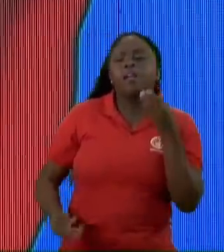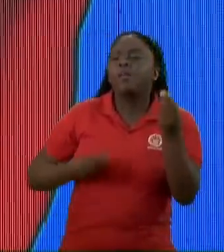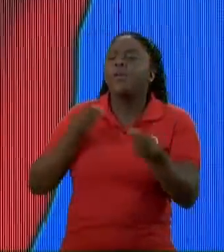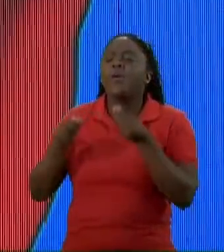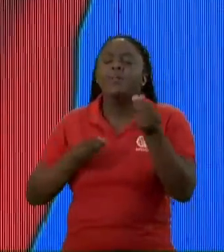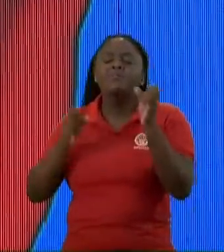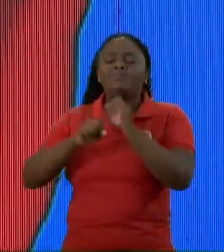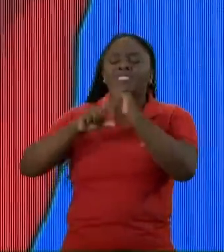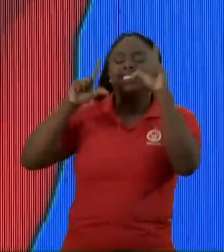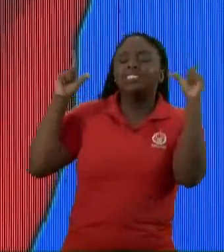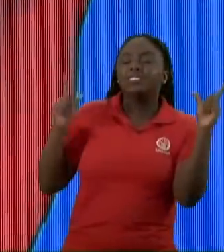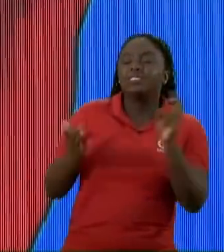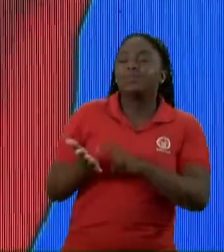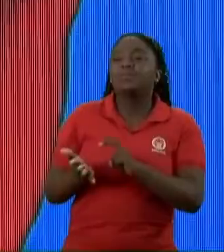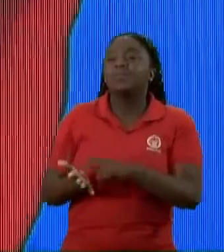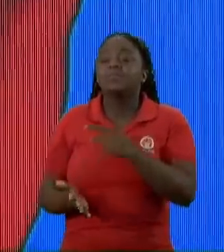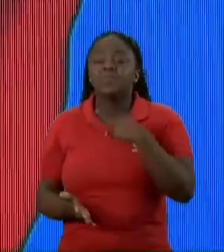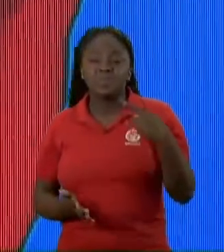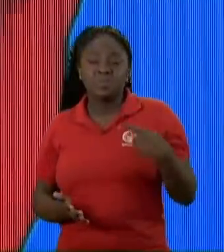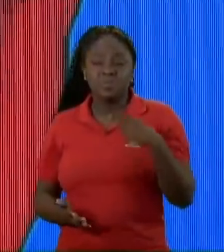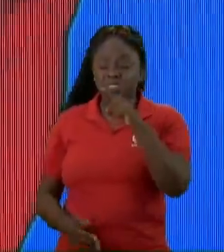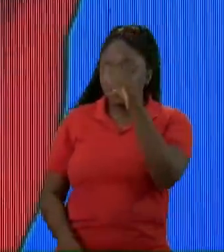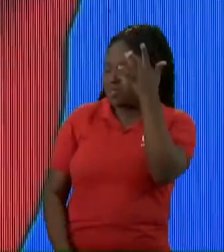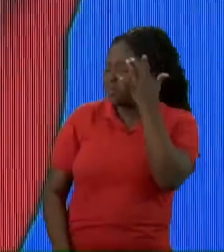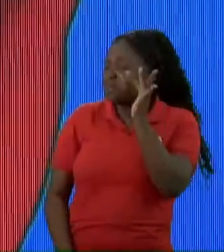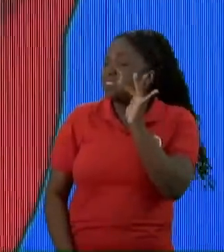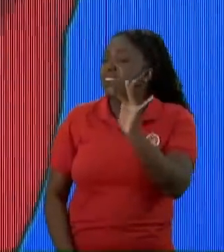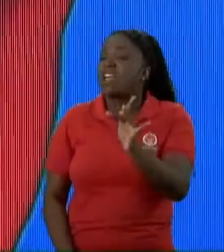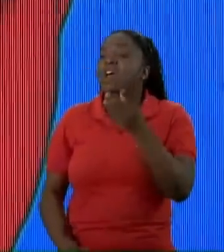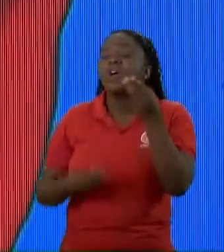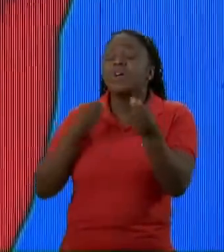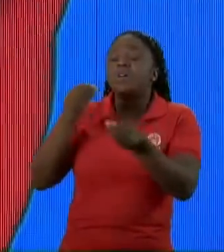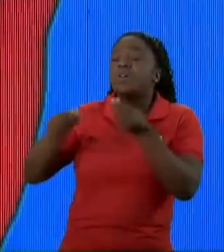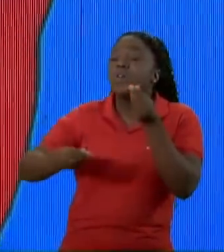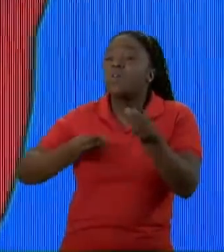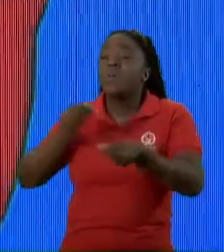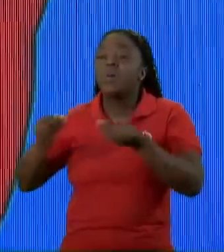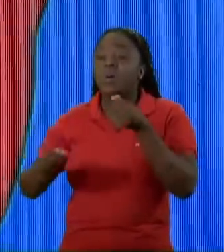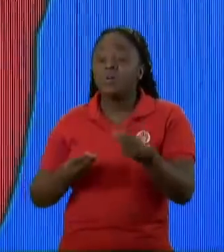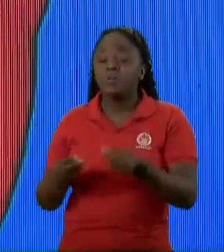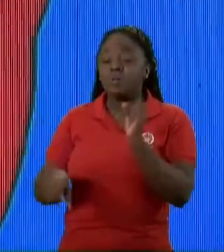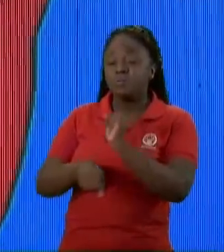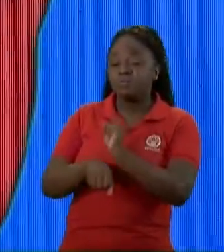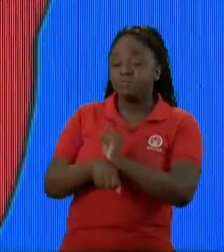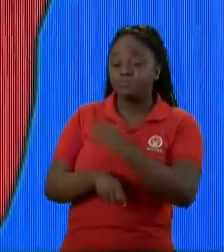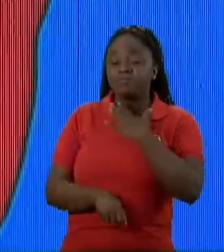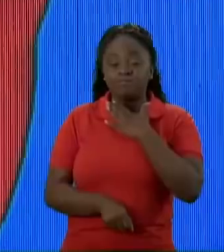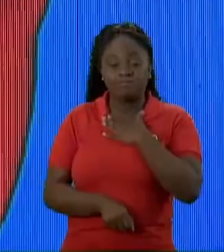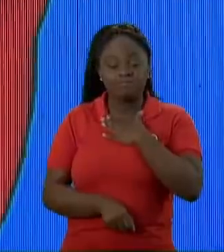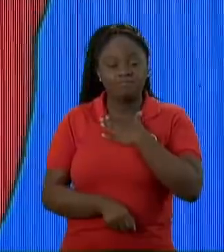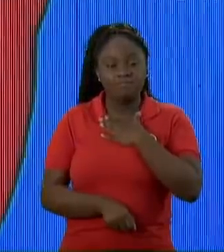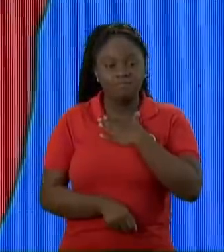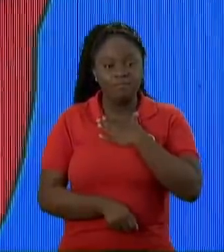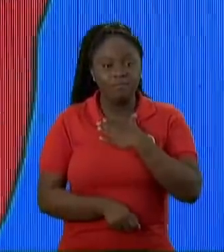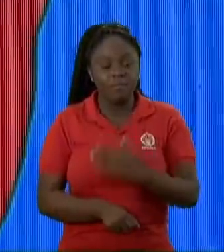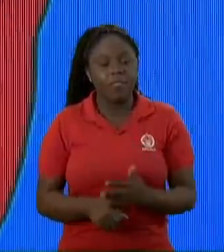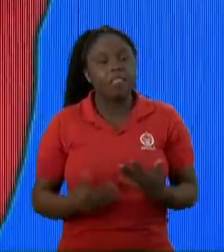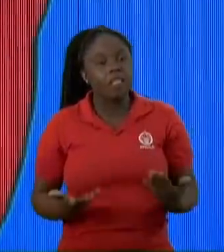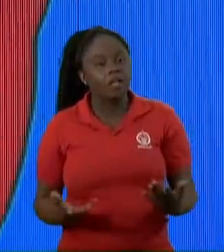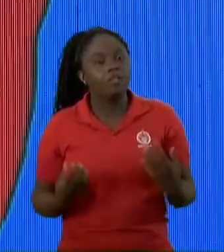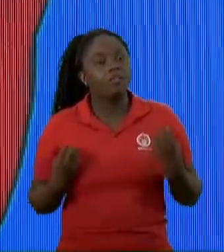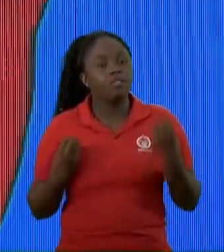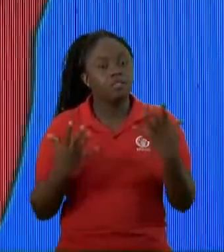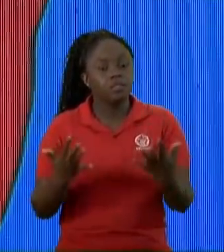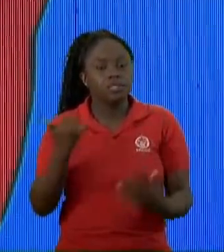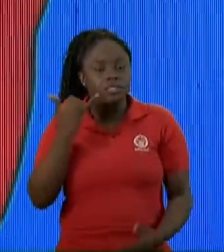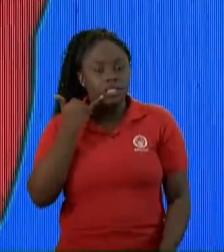levantar Amanhã de manhã Pastor Você não sabe o quadro O cenário Que me aguarda Ah é Então eu vou te dar o